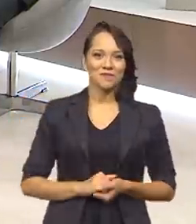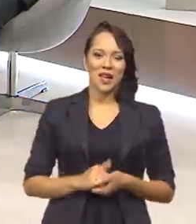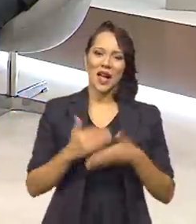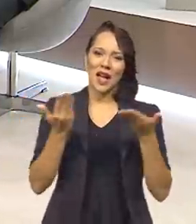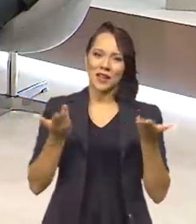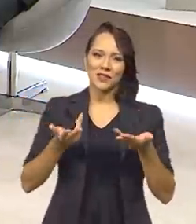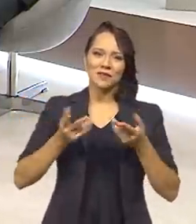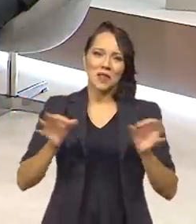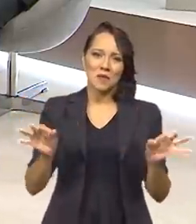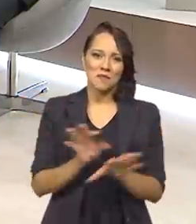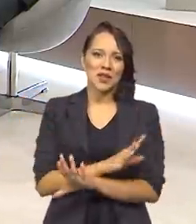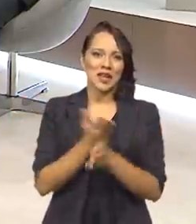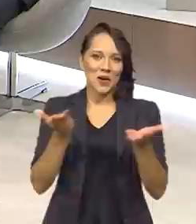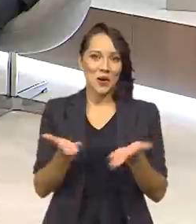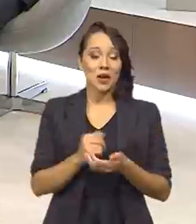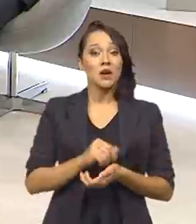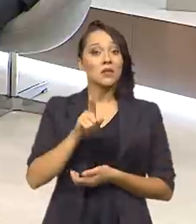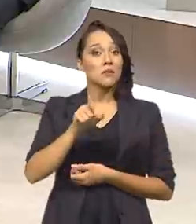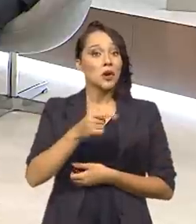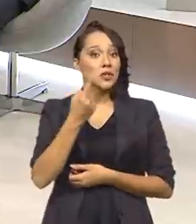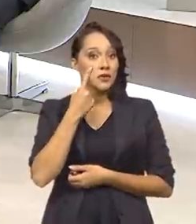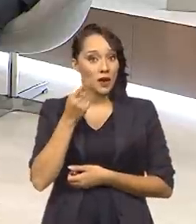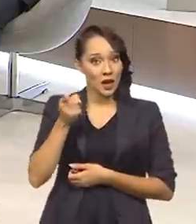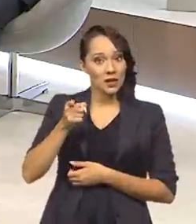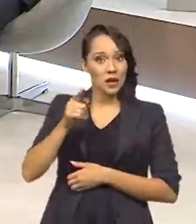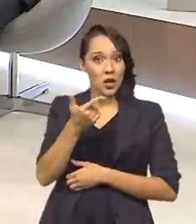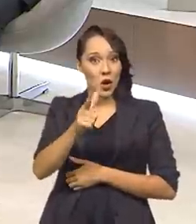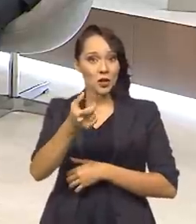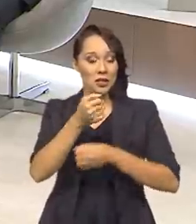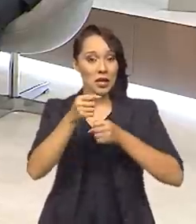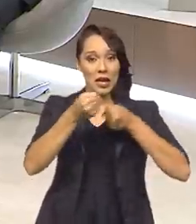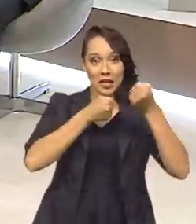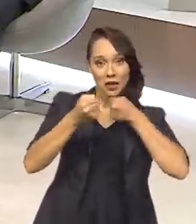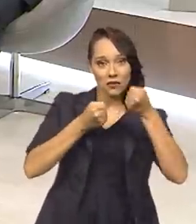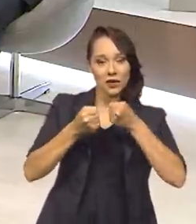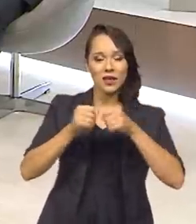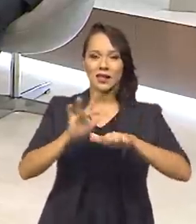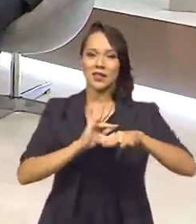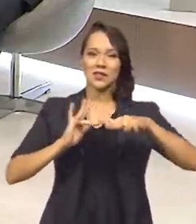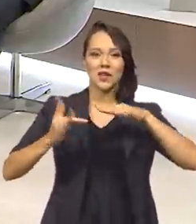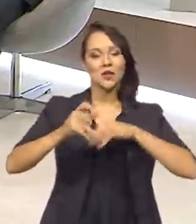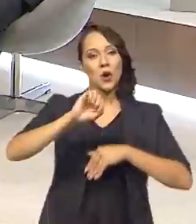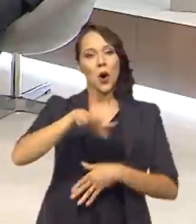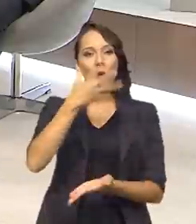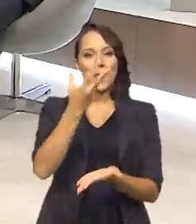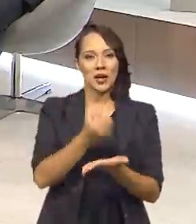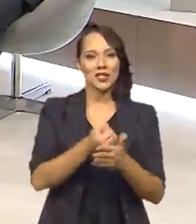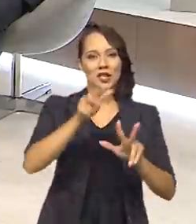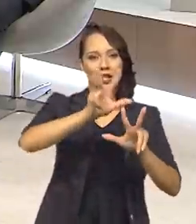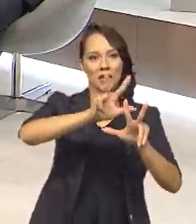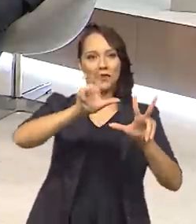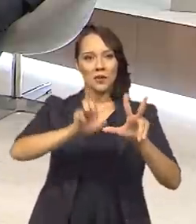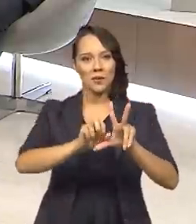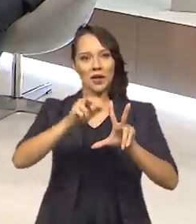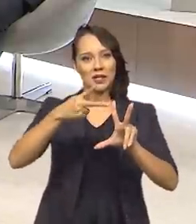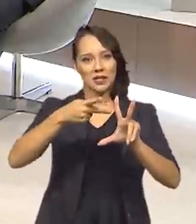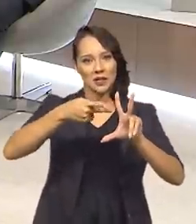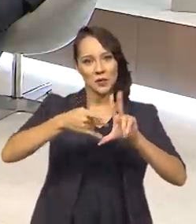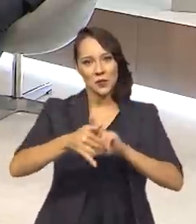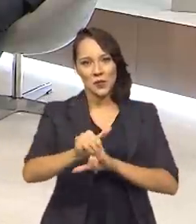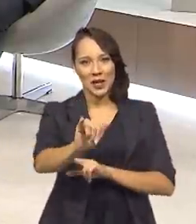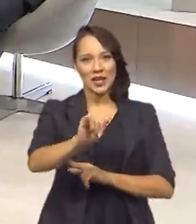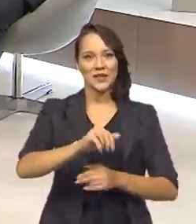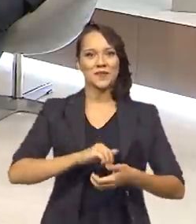O Brasil em pauta termina por aqui. Você pode conferir essa e outras entrevistas nas nossas redes sociais ou baixando o aplicativo